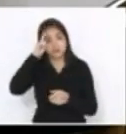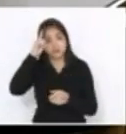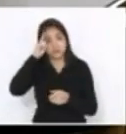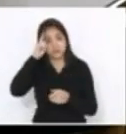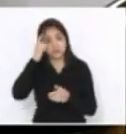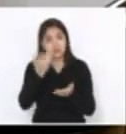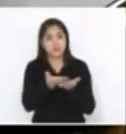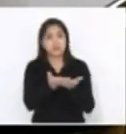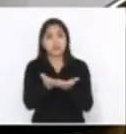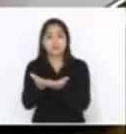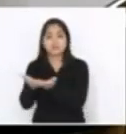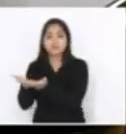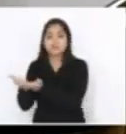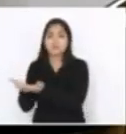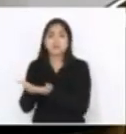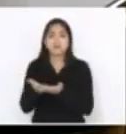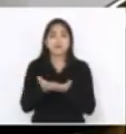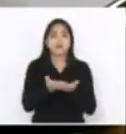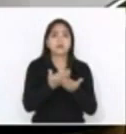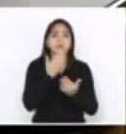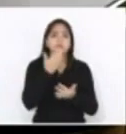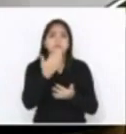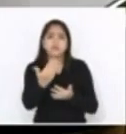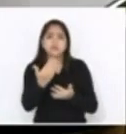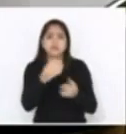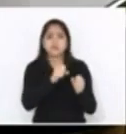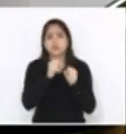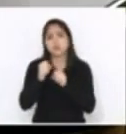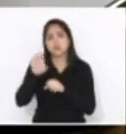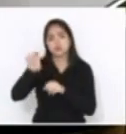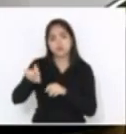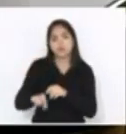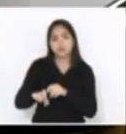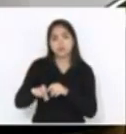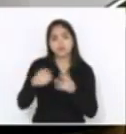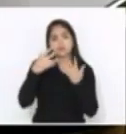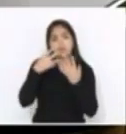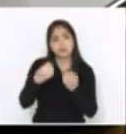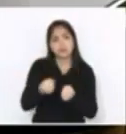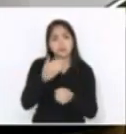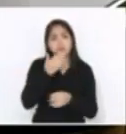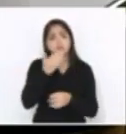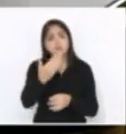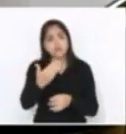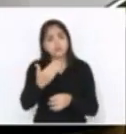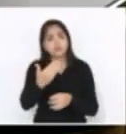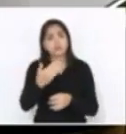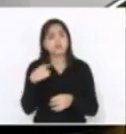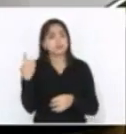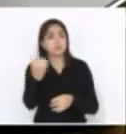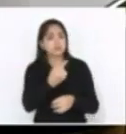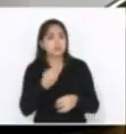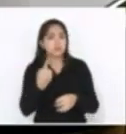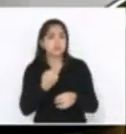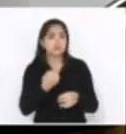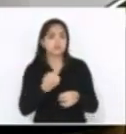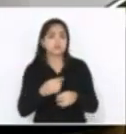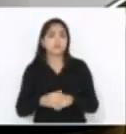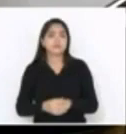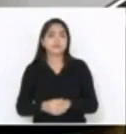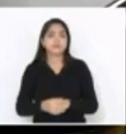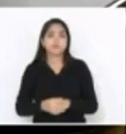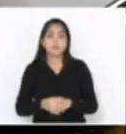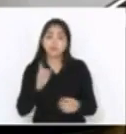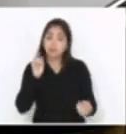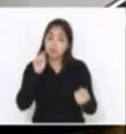mão, pedindo ao Executivo para que atenda às demandas dos nossos municípios. Esse é o